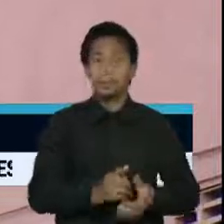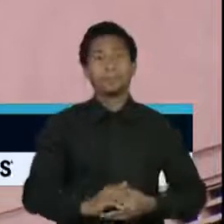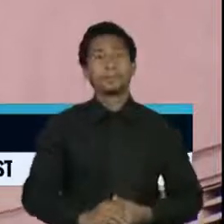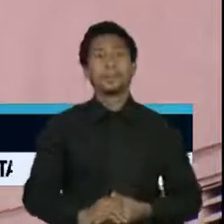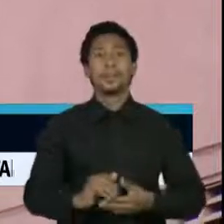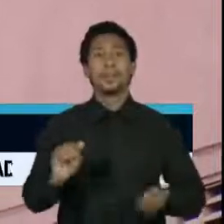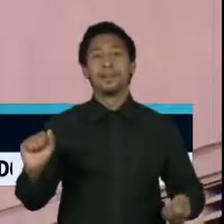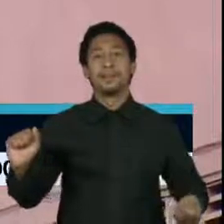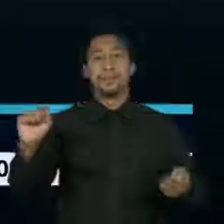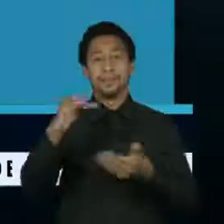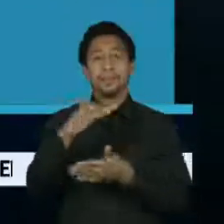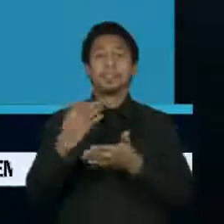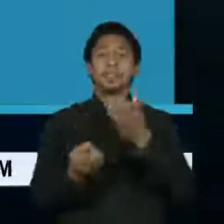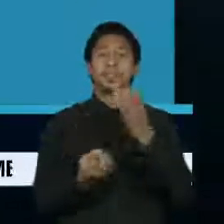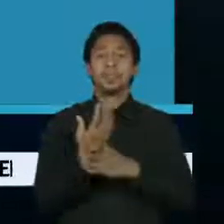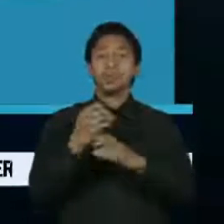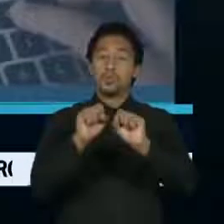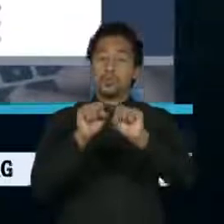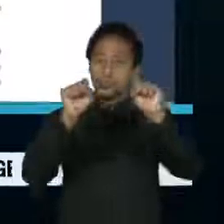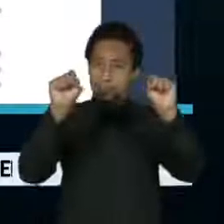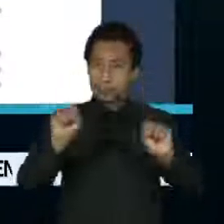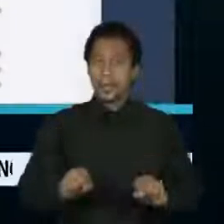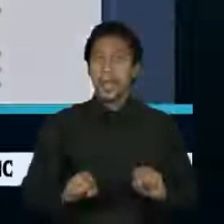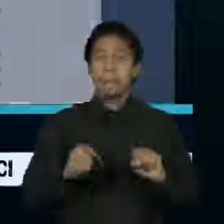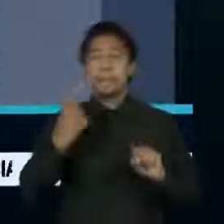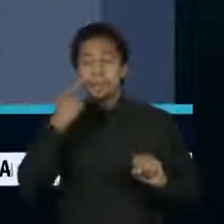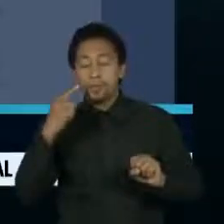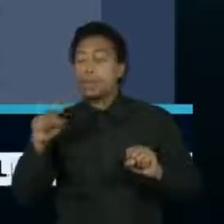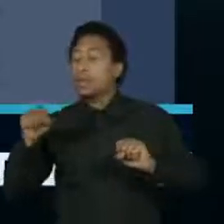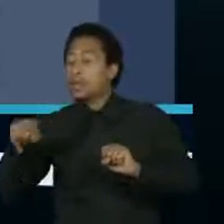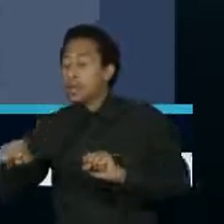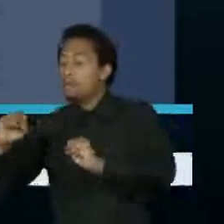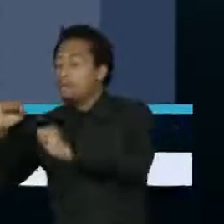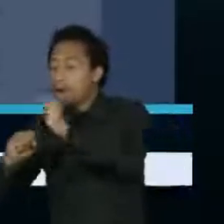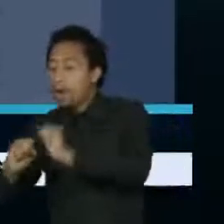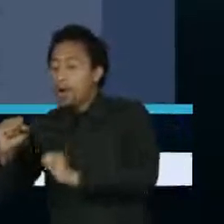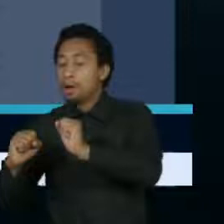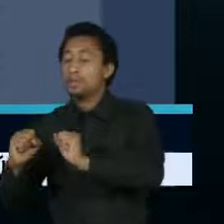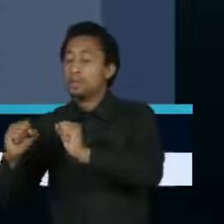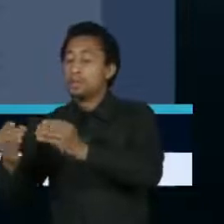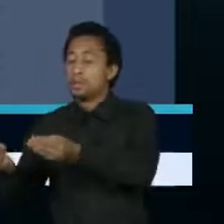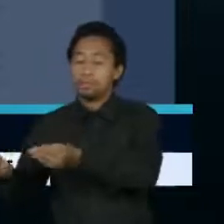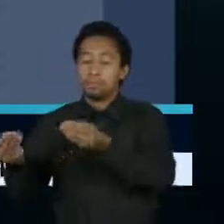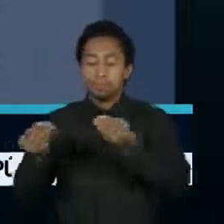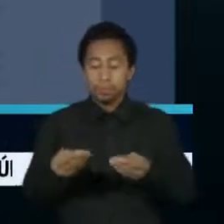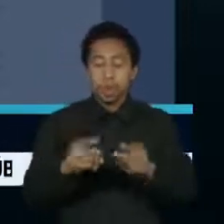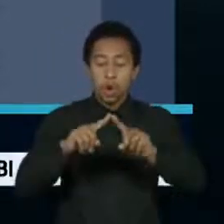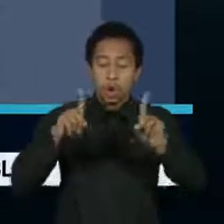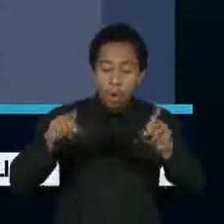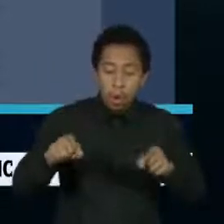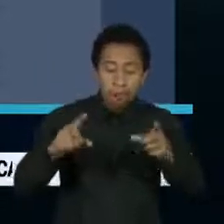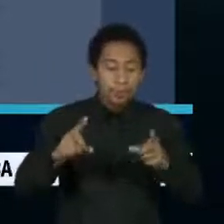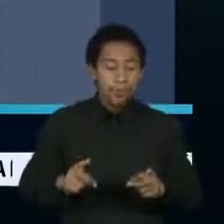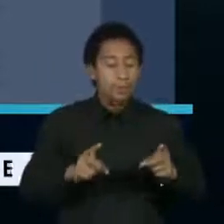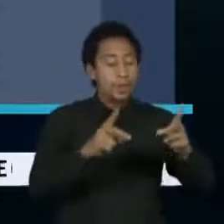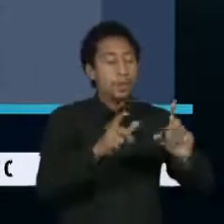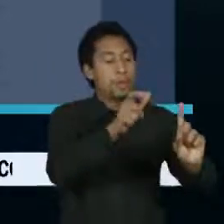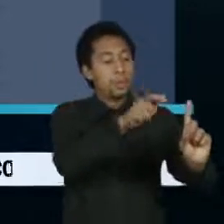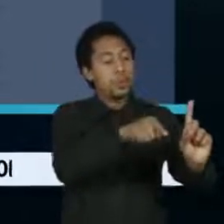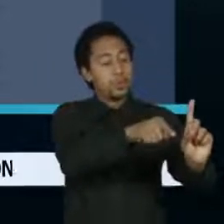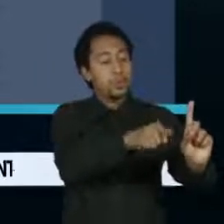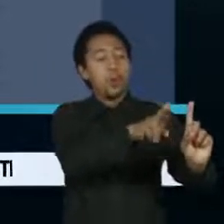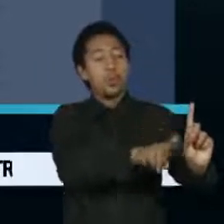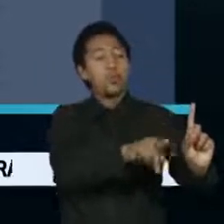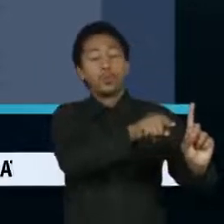de rastreabilidade. Em nota, a agência vê com preocupação a aprovação do projeto de lei que revoga o Sistema